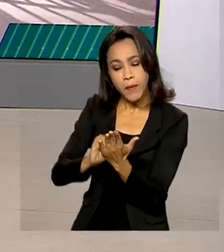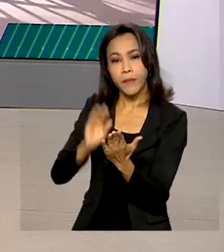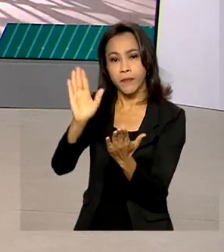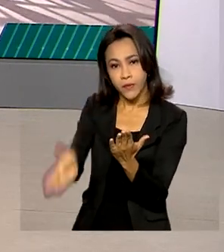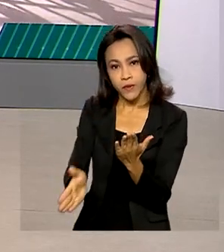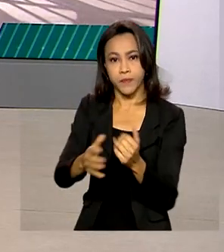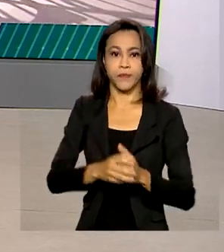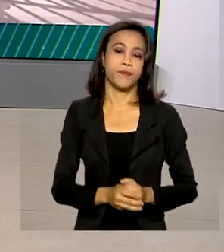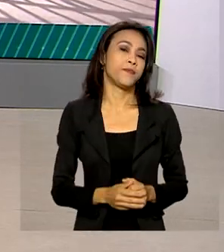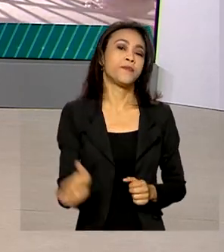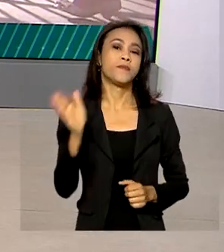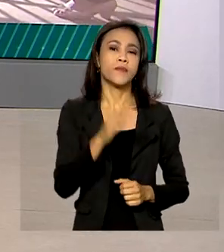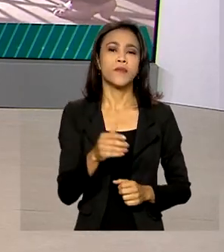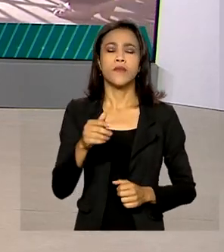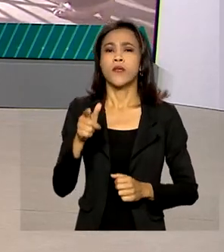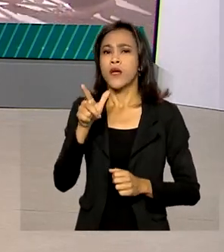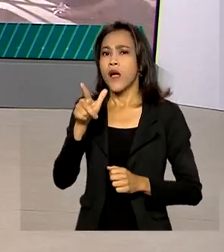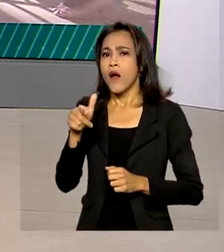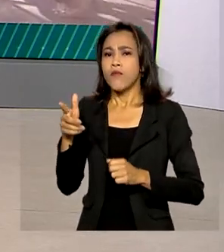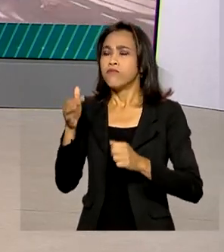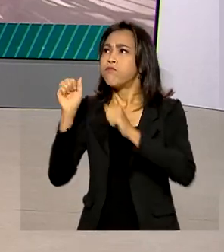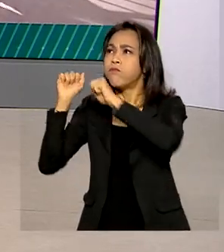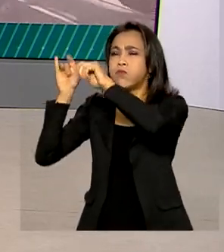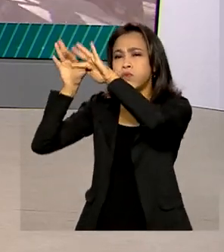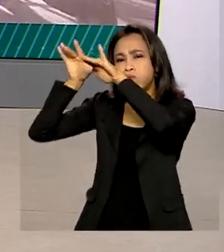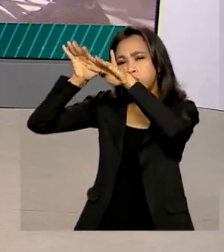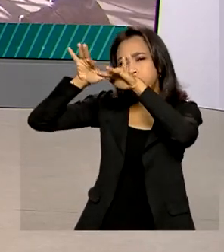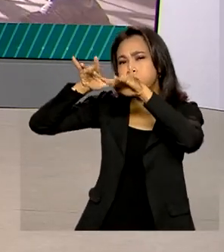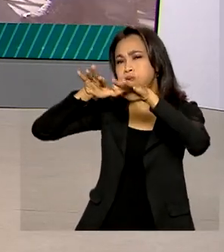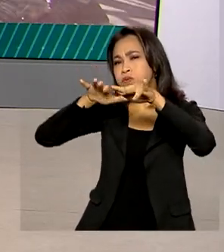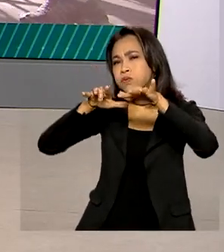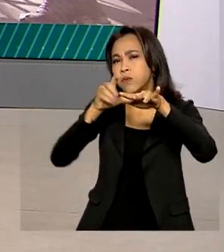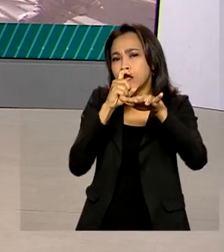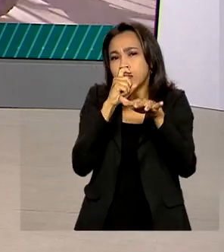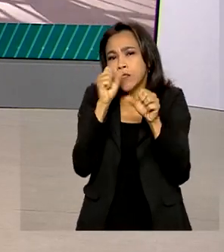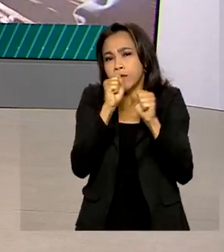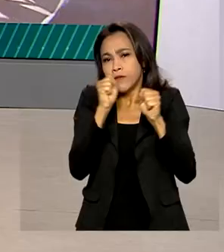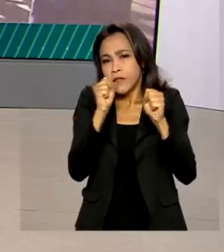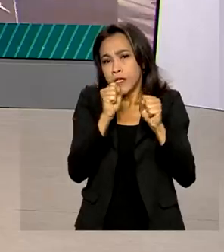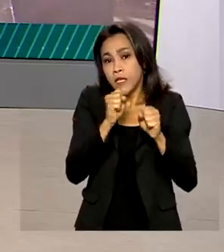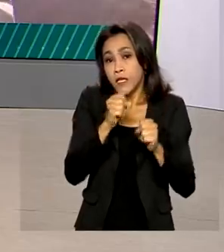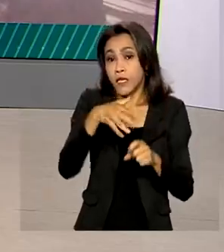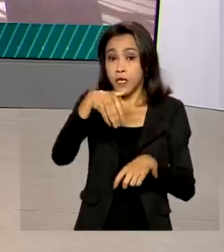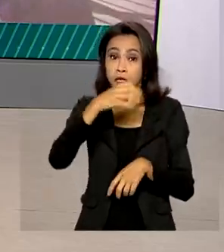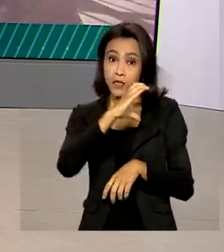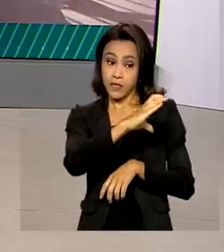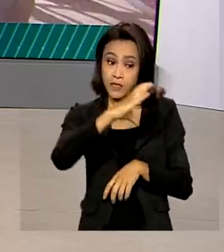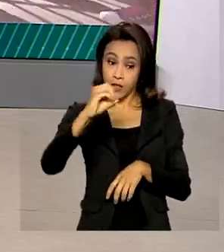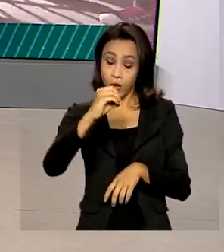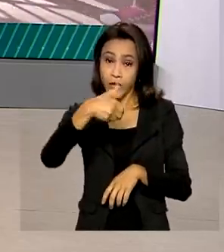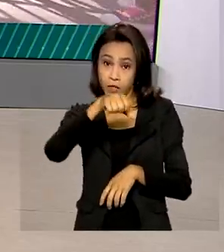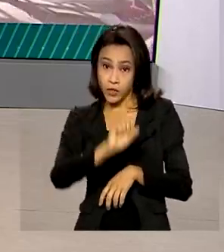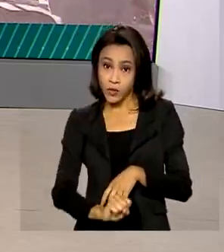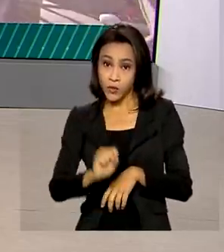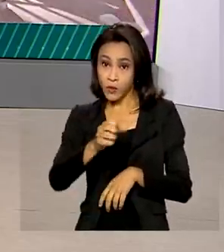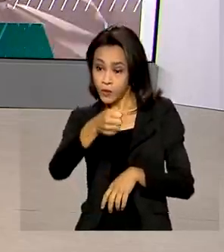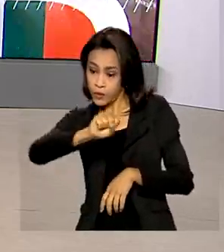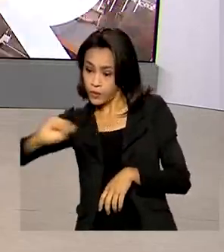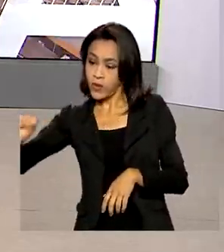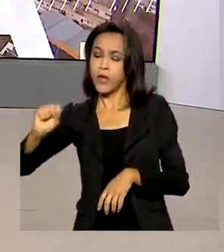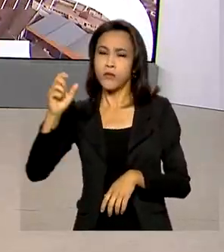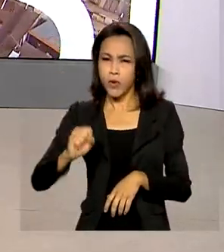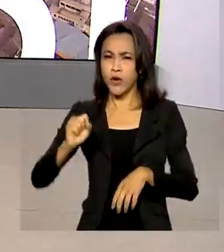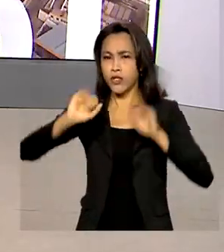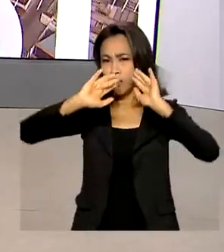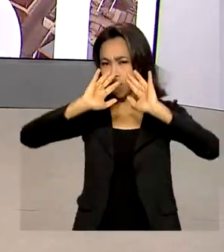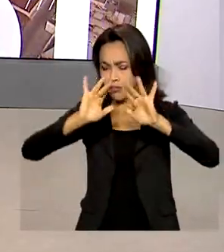Uma frente fria deve atingir a partir de hoje as regiões sul, sudeste e centro-oeste. Pode inclusive nevar em algumas